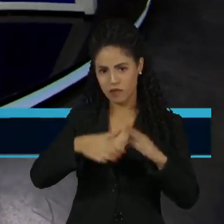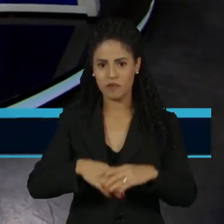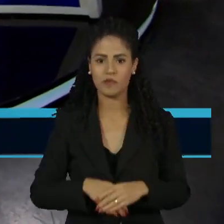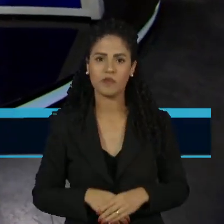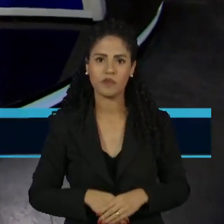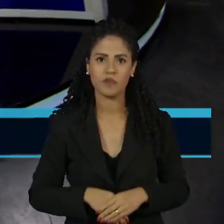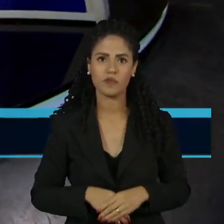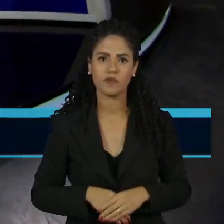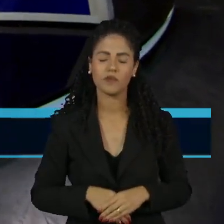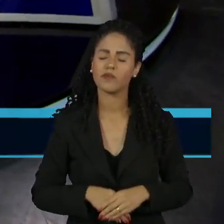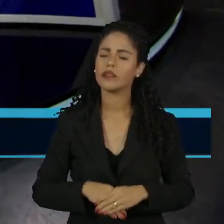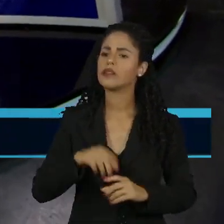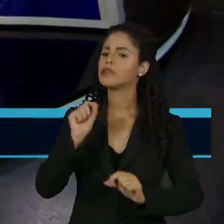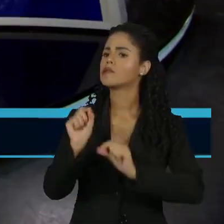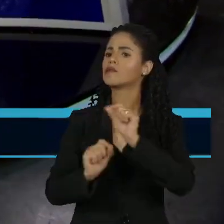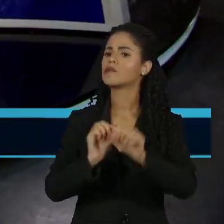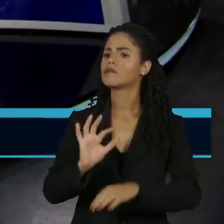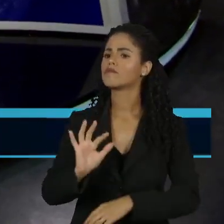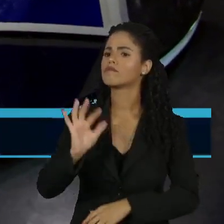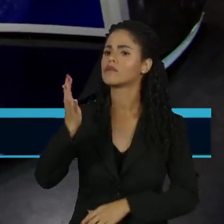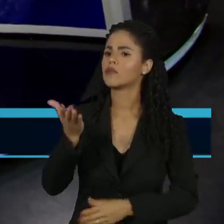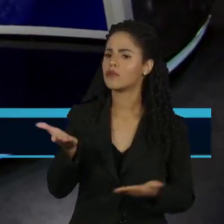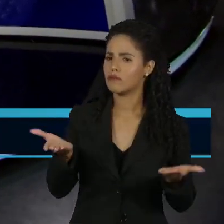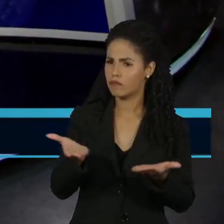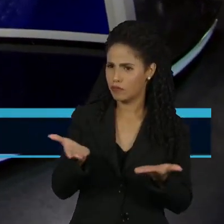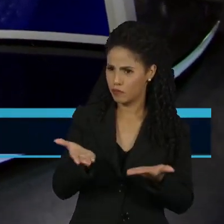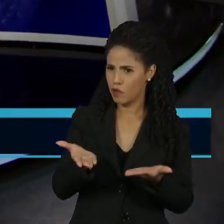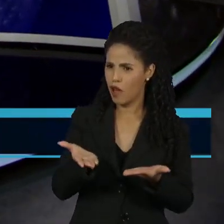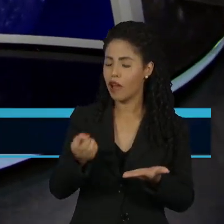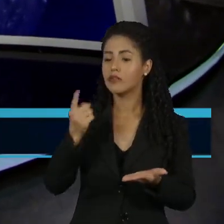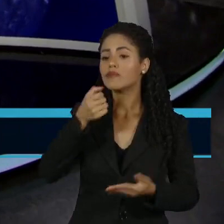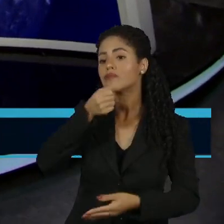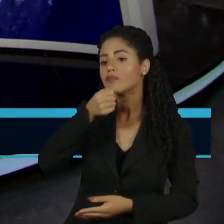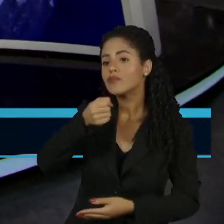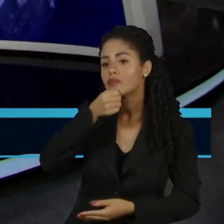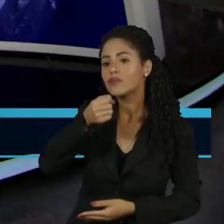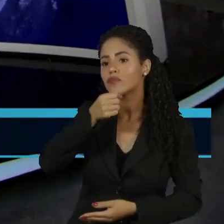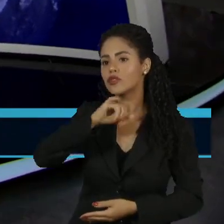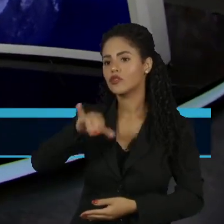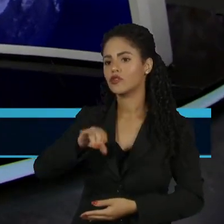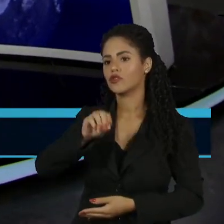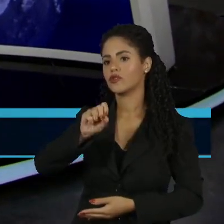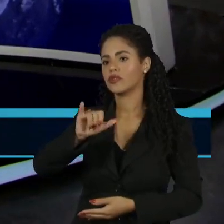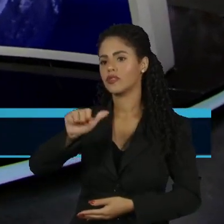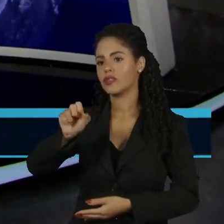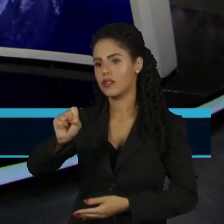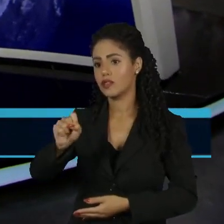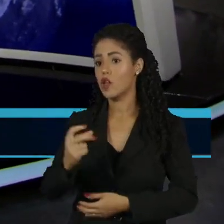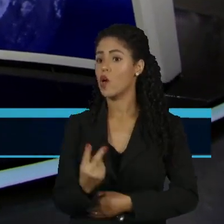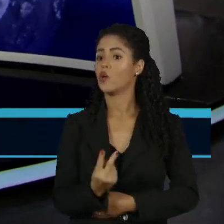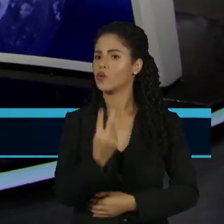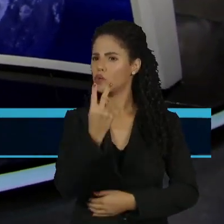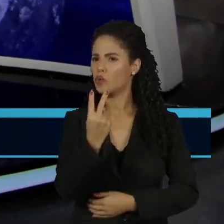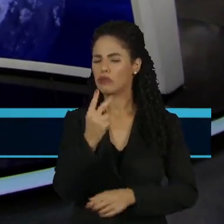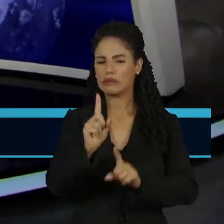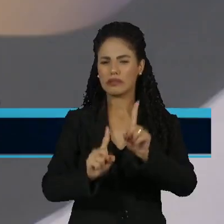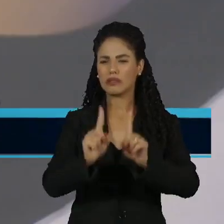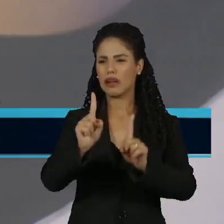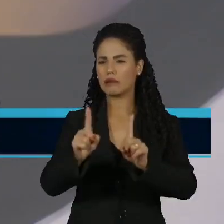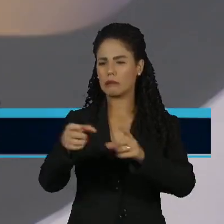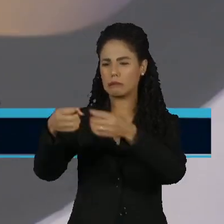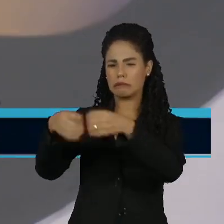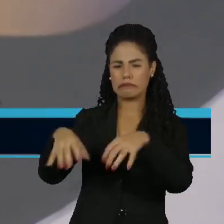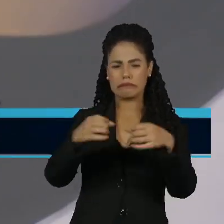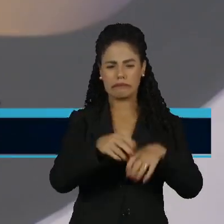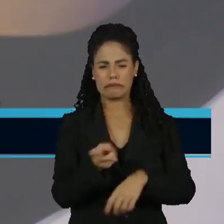Fábio, o esperar de uma disputa que une, nas palavras do jornalista Josias de Souza, dois candidatos precários? Eu